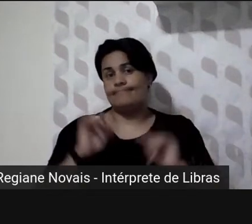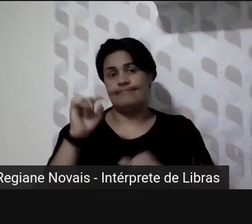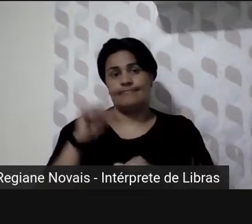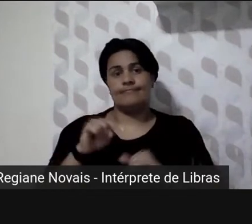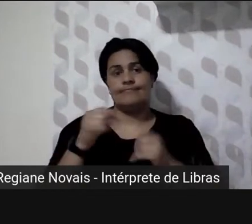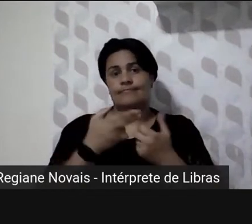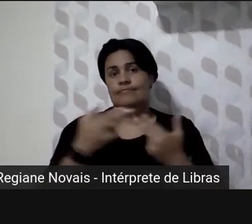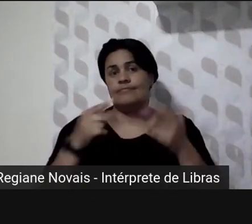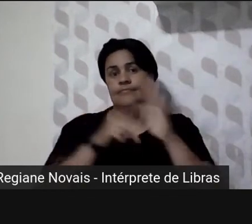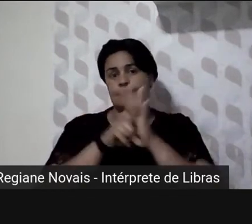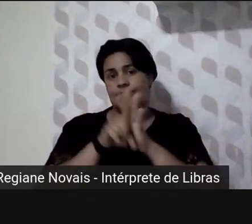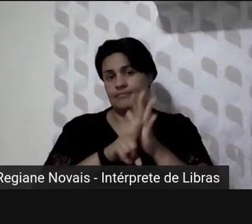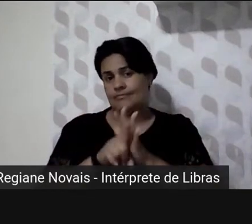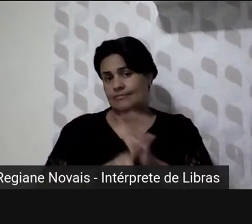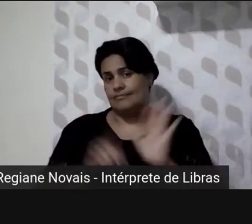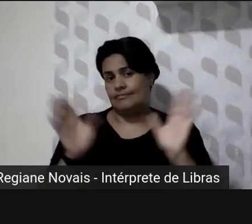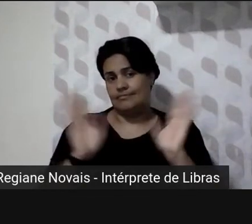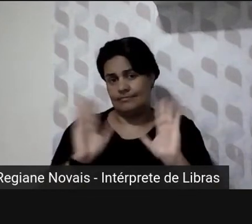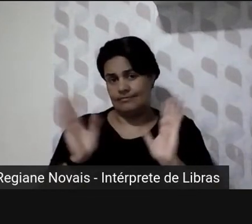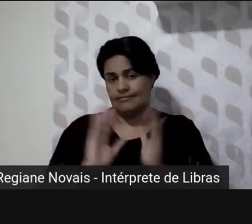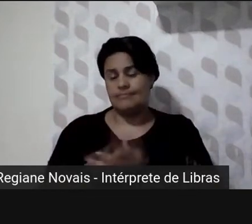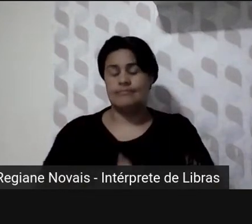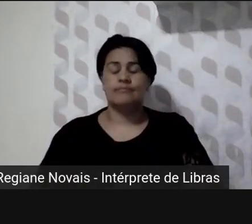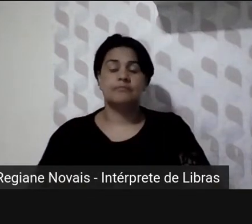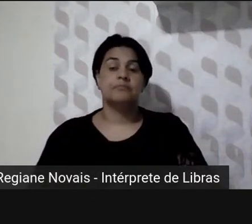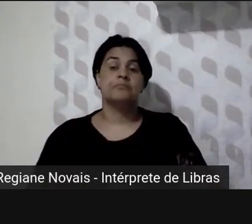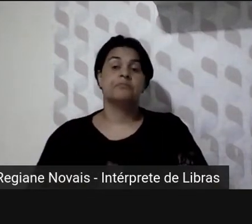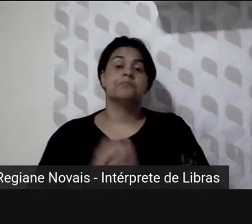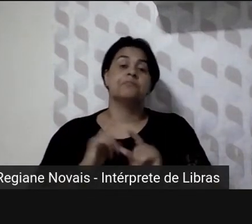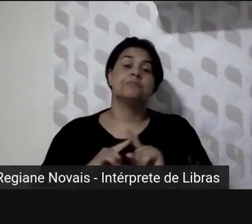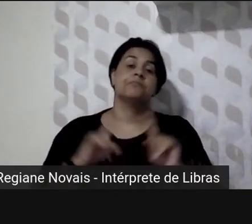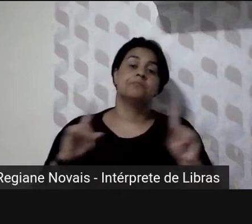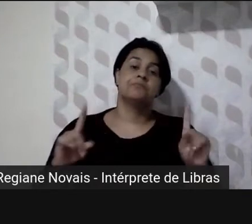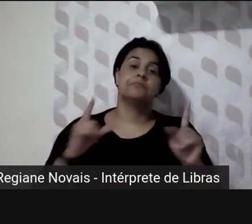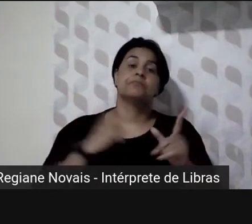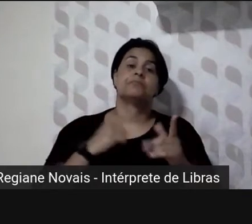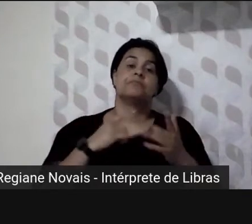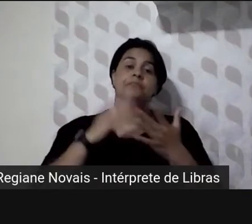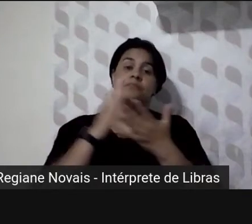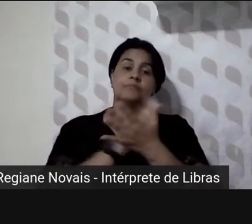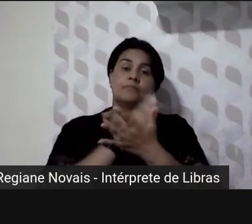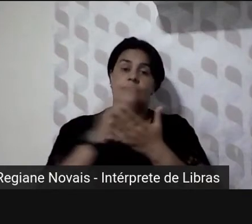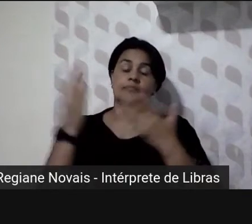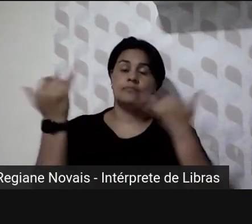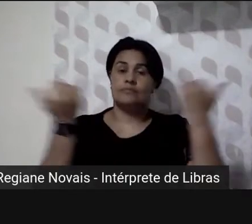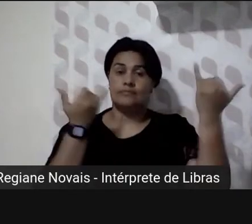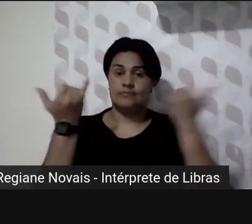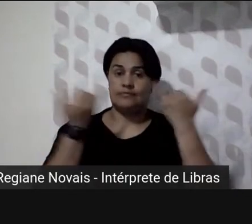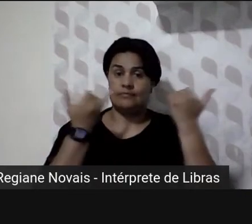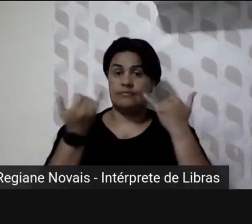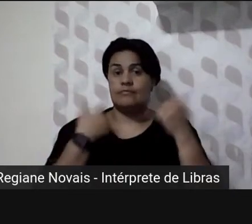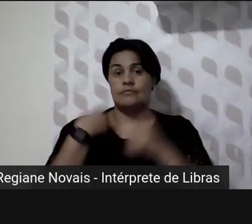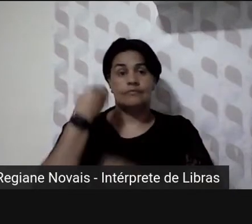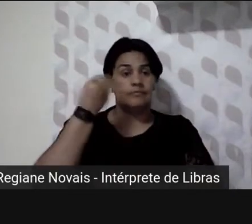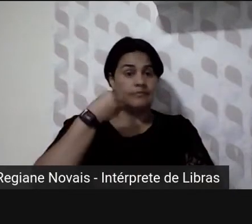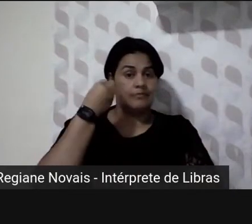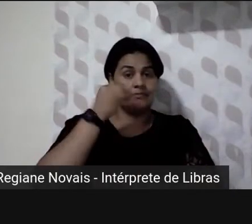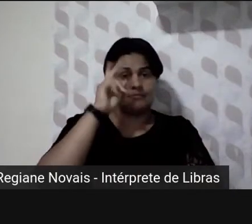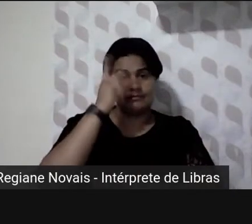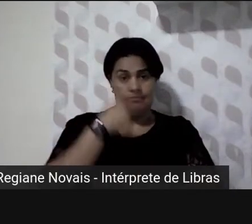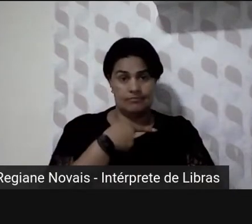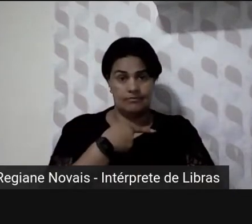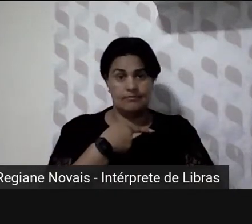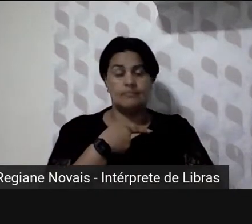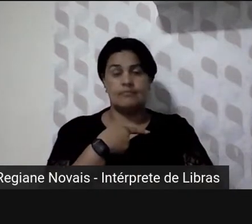pesquisa mas eu tenho um pouco dessa informação a partir da minha experiência pessoal inclusive à